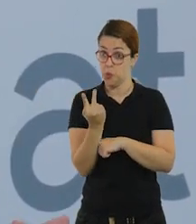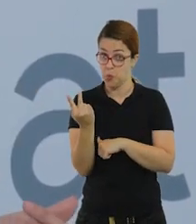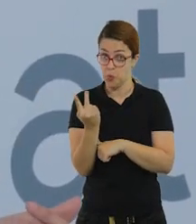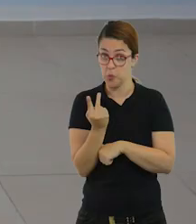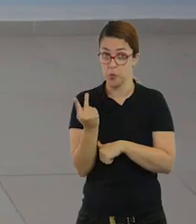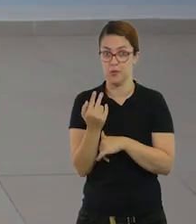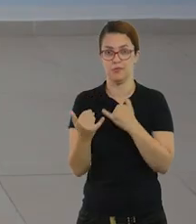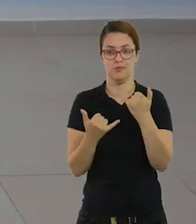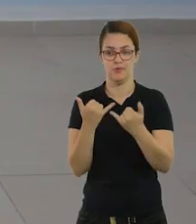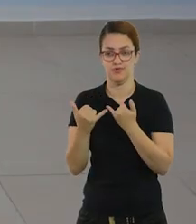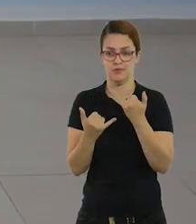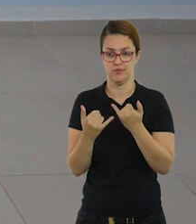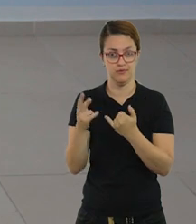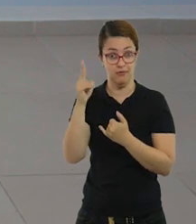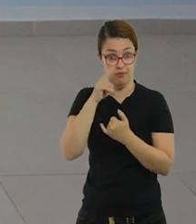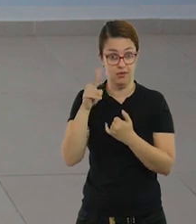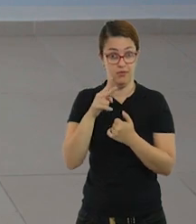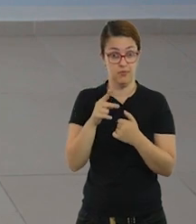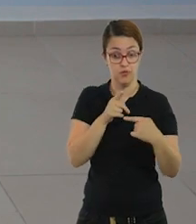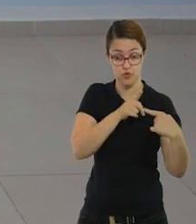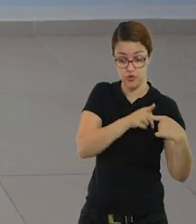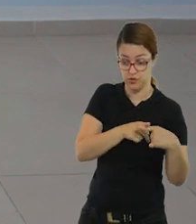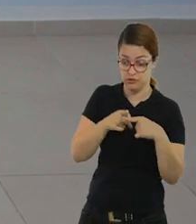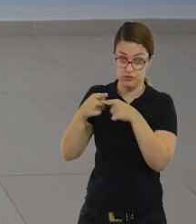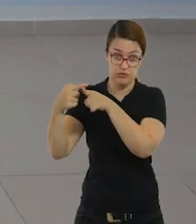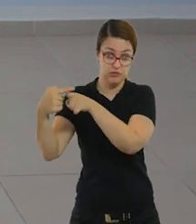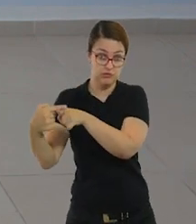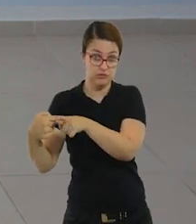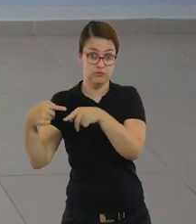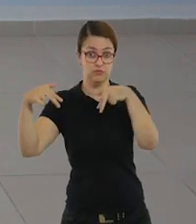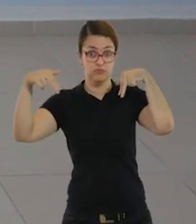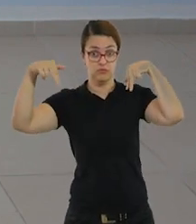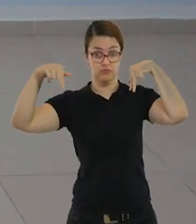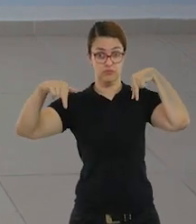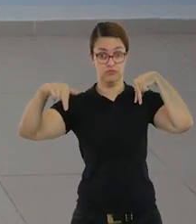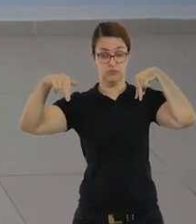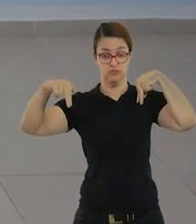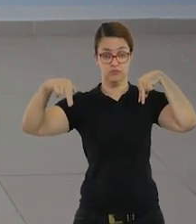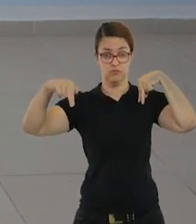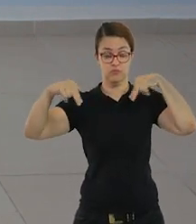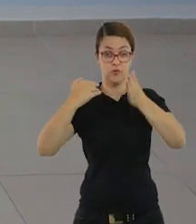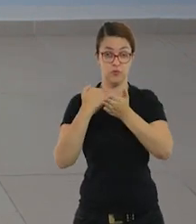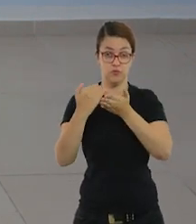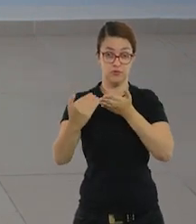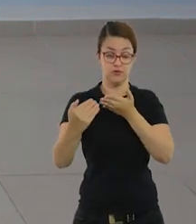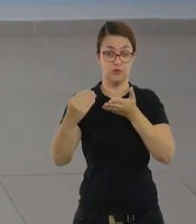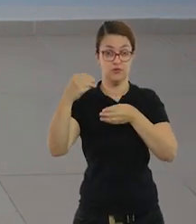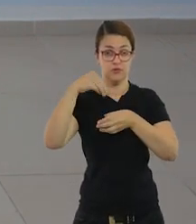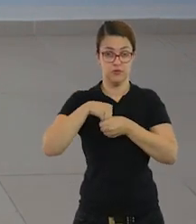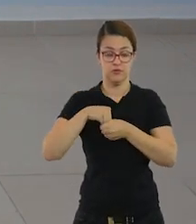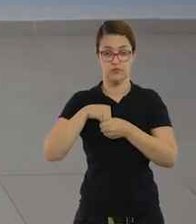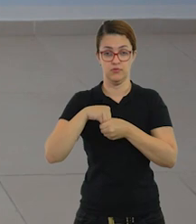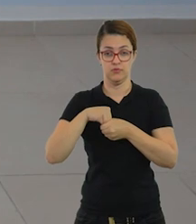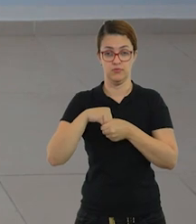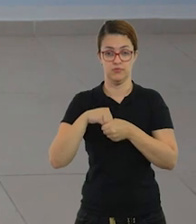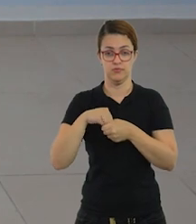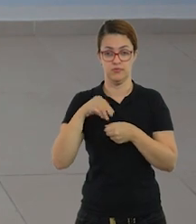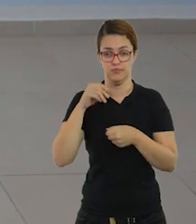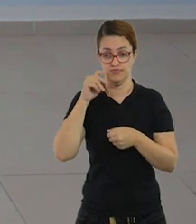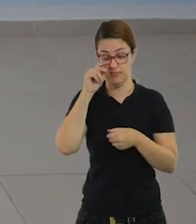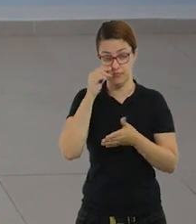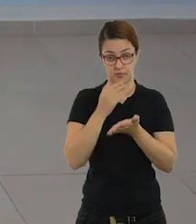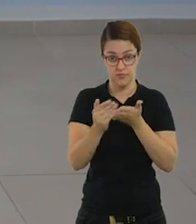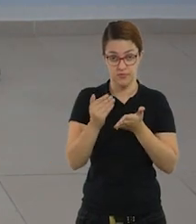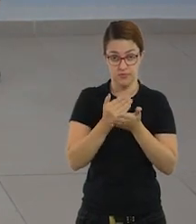que em lados opostos, tá? Então você viu que eu coloquei um X em cada canto e cada criança ou cada participante vai começar dentro desse